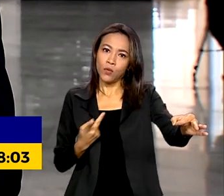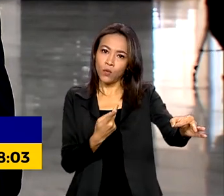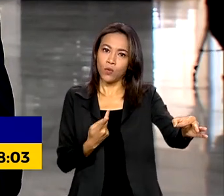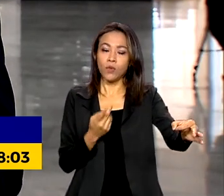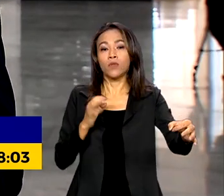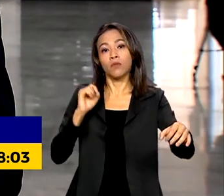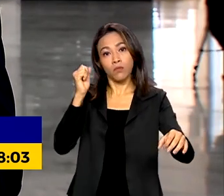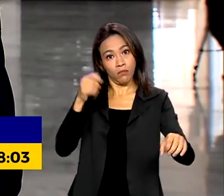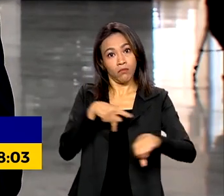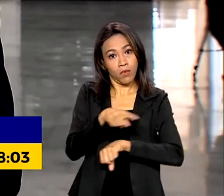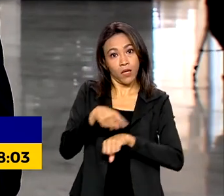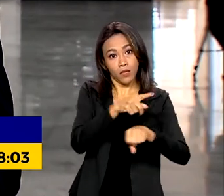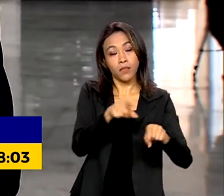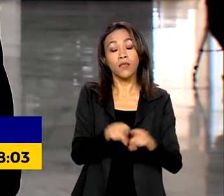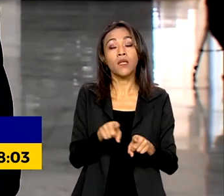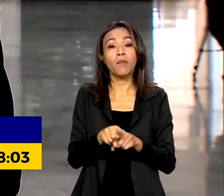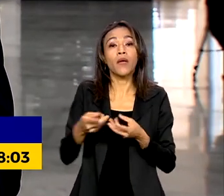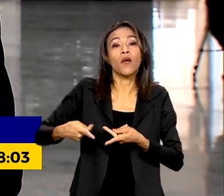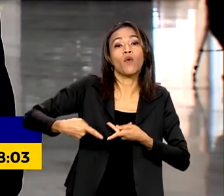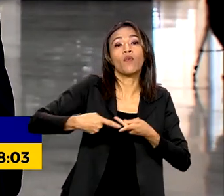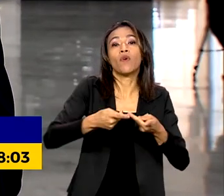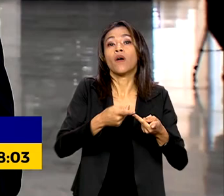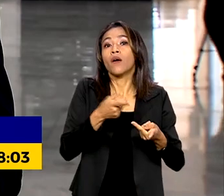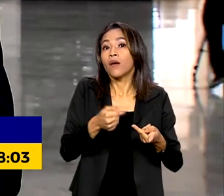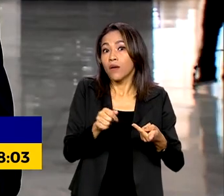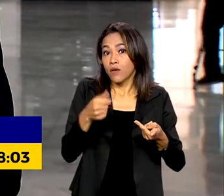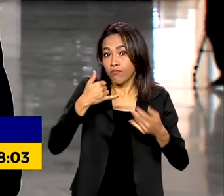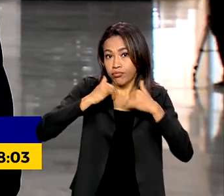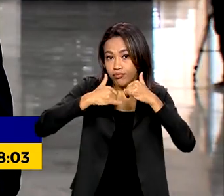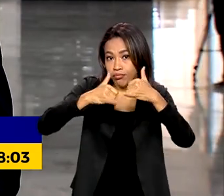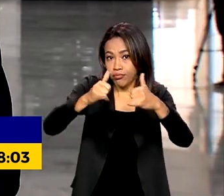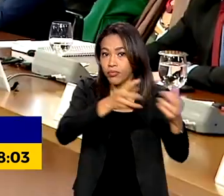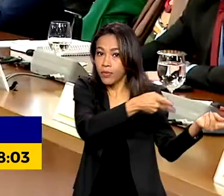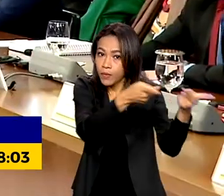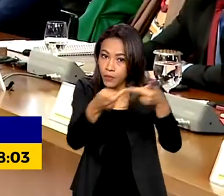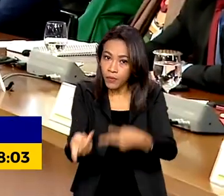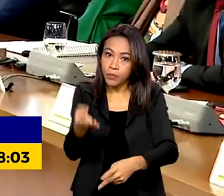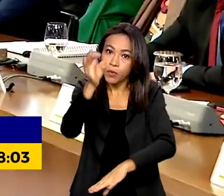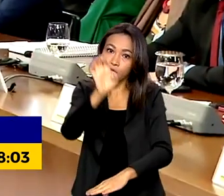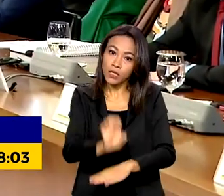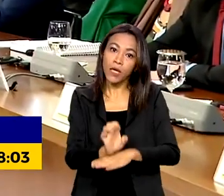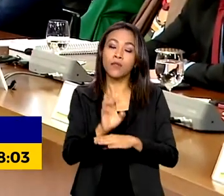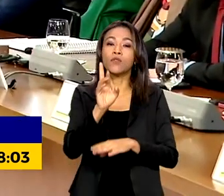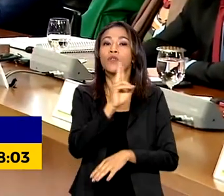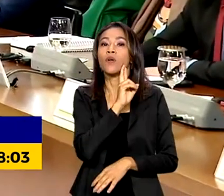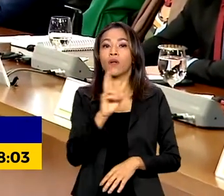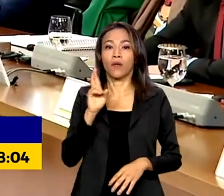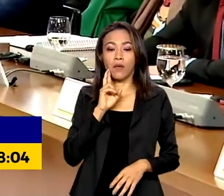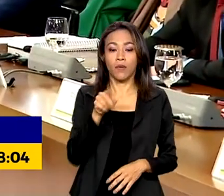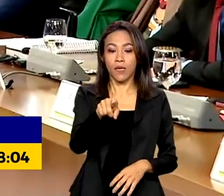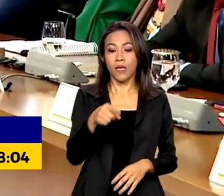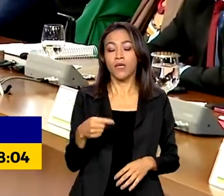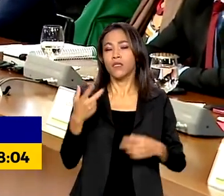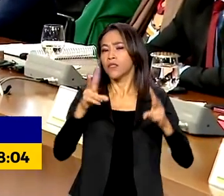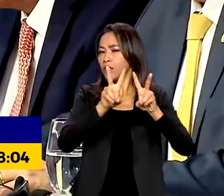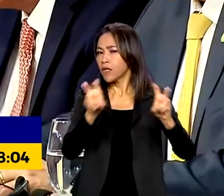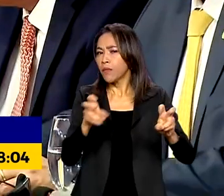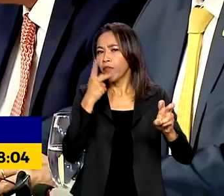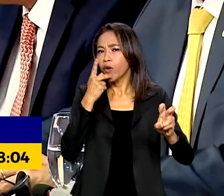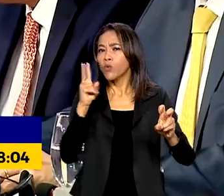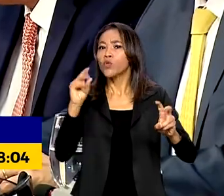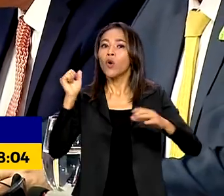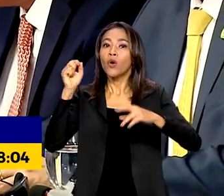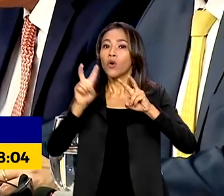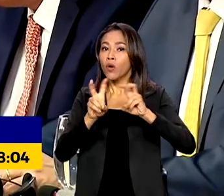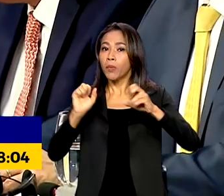fornecimento de energia elétrica da Venezuela para o estado de Roraima. Os líderes abordaram ainda a imigração do